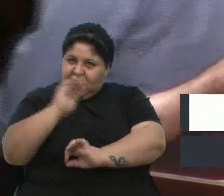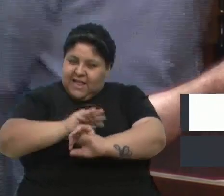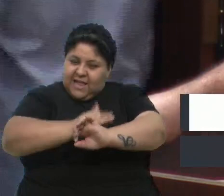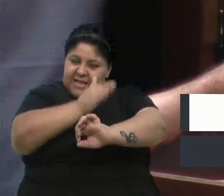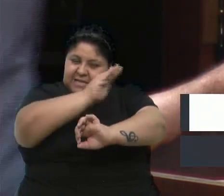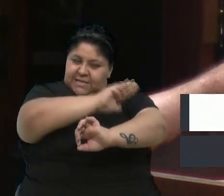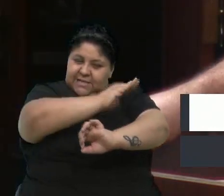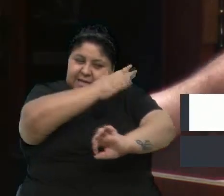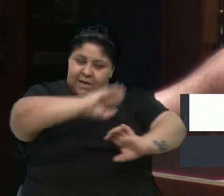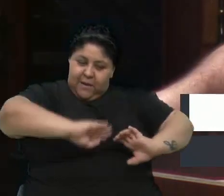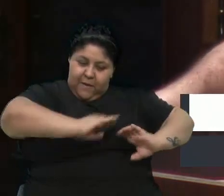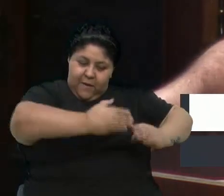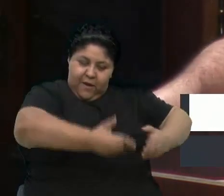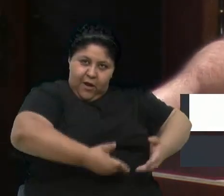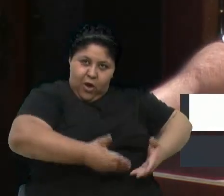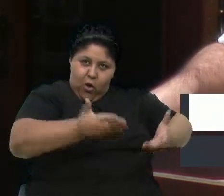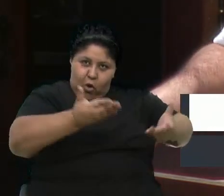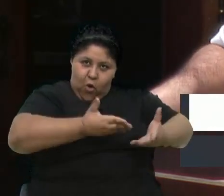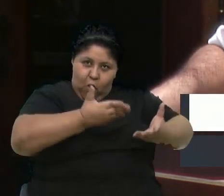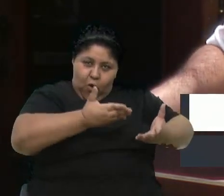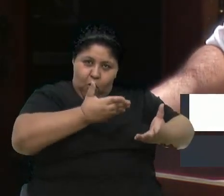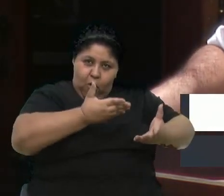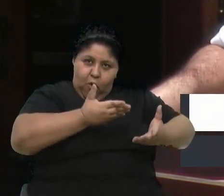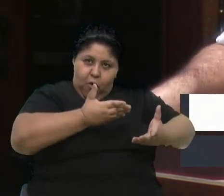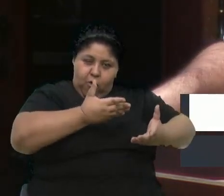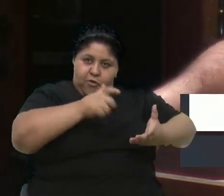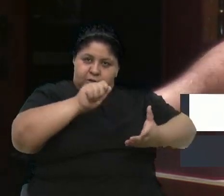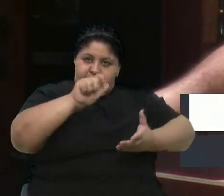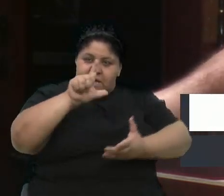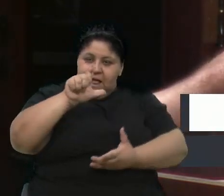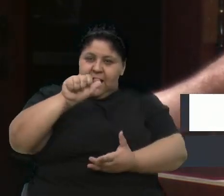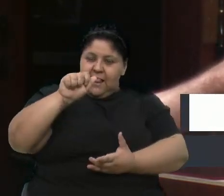atualmente o estádio Alagoas, no quilombo dos Palmares,